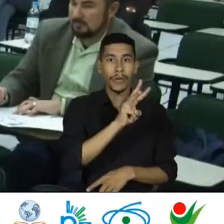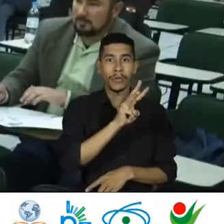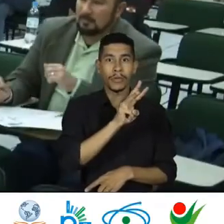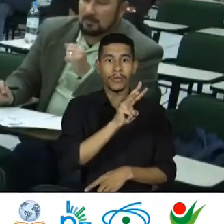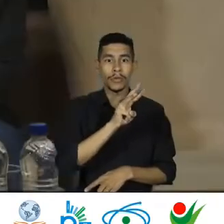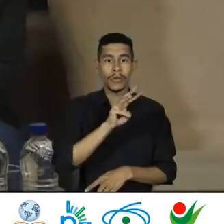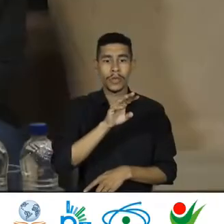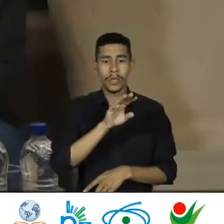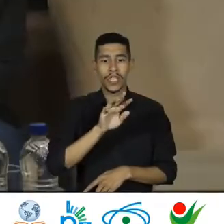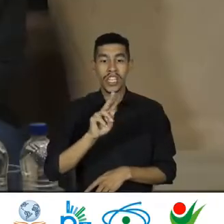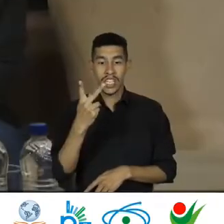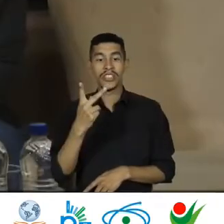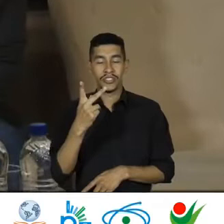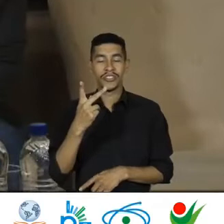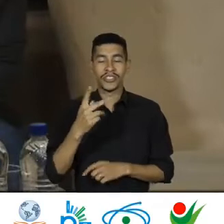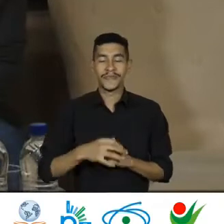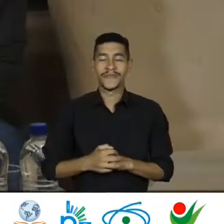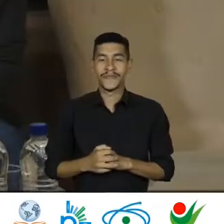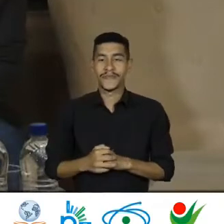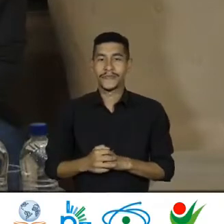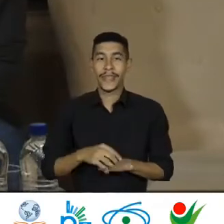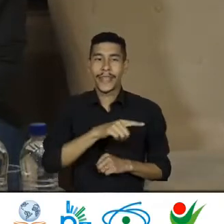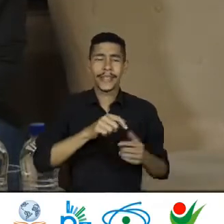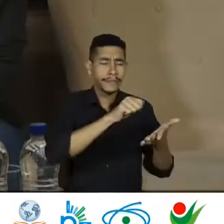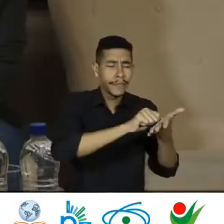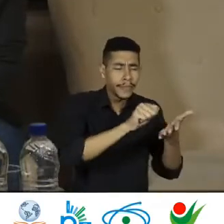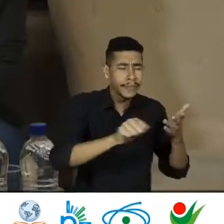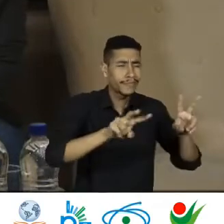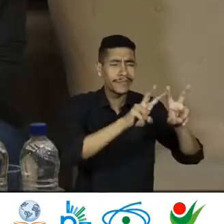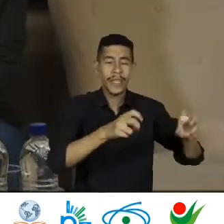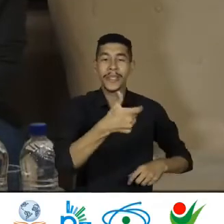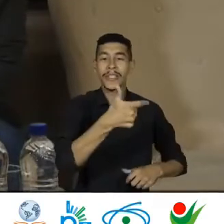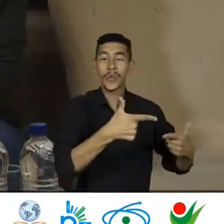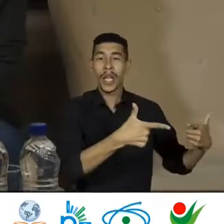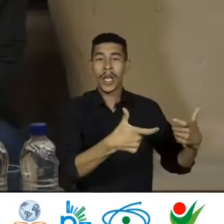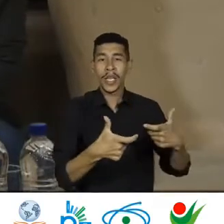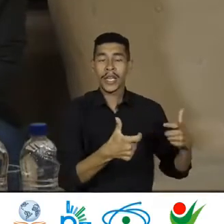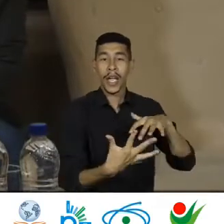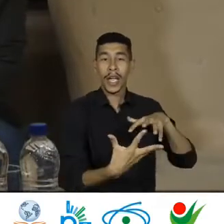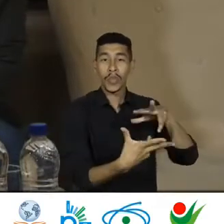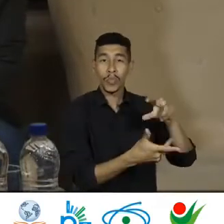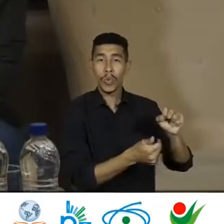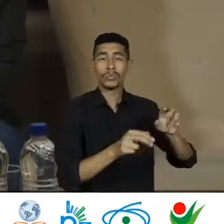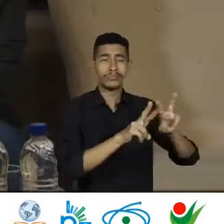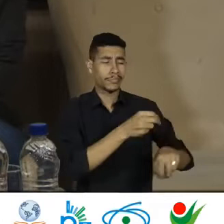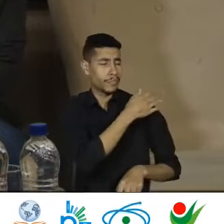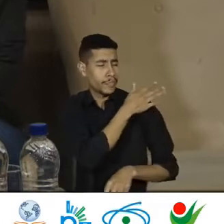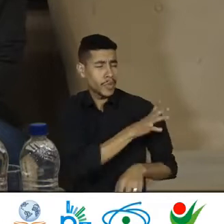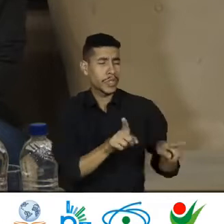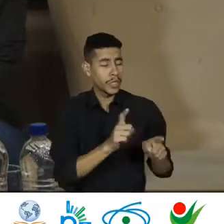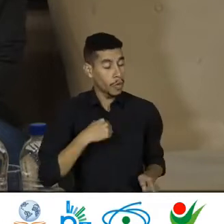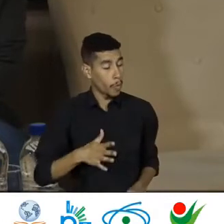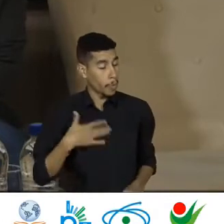E um poeta que escreveu muito Sobre a Segunda Guerra Mundial E sobre preconceito E eu me surpreendi com um poema Que ele